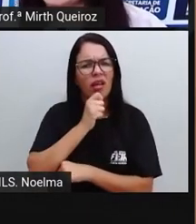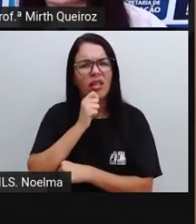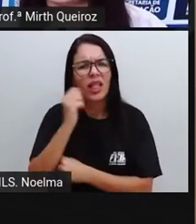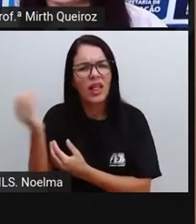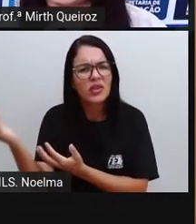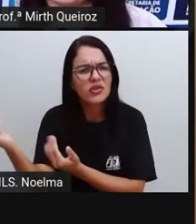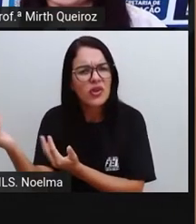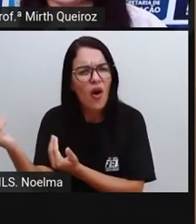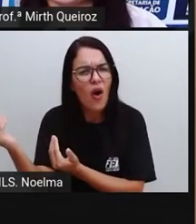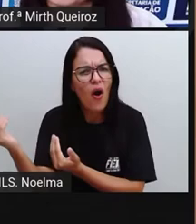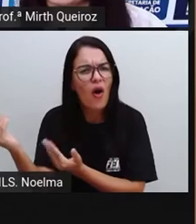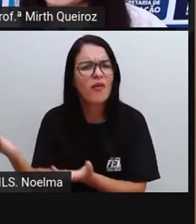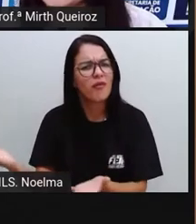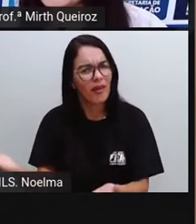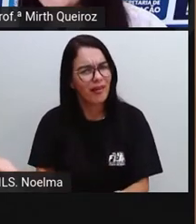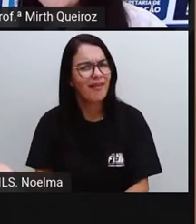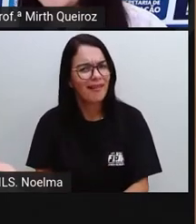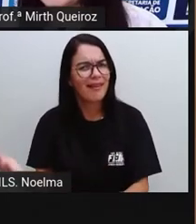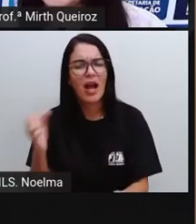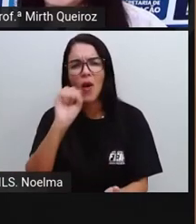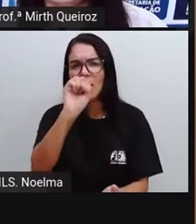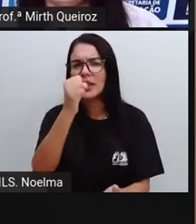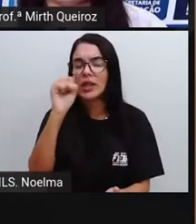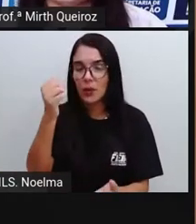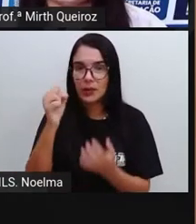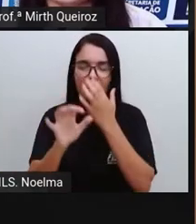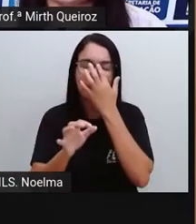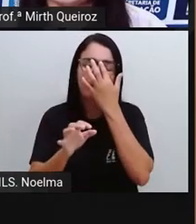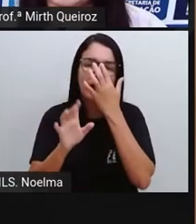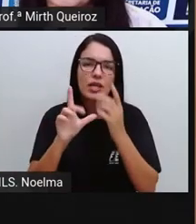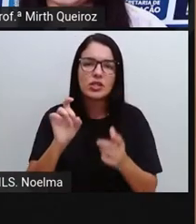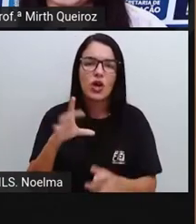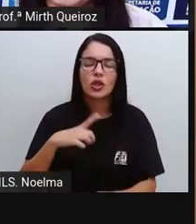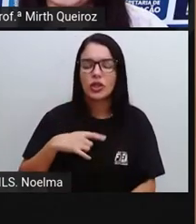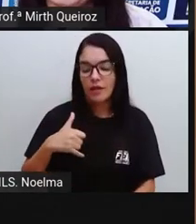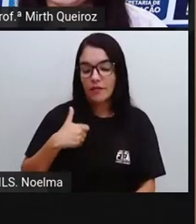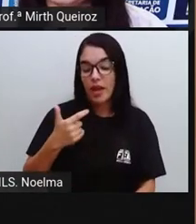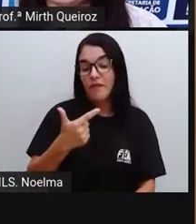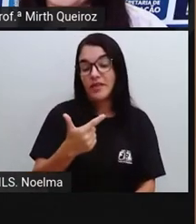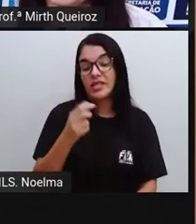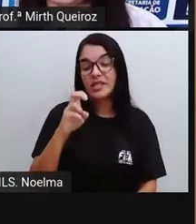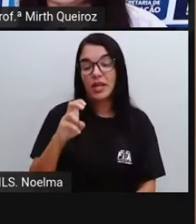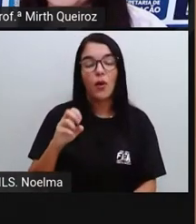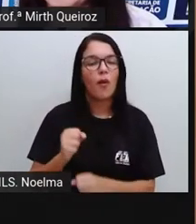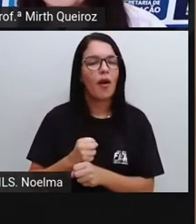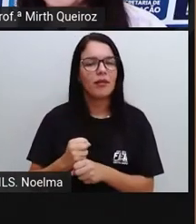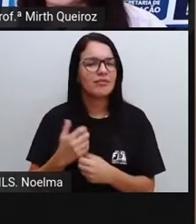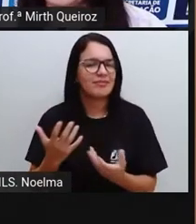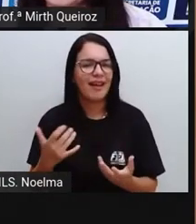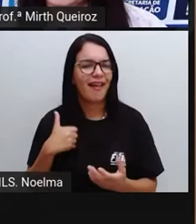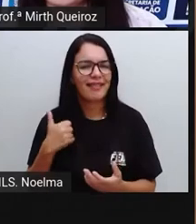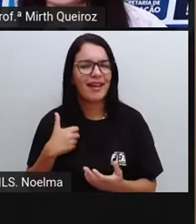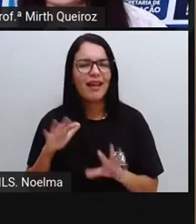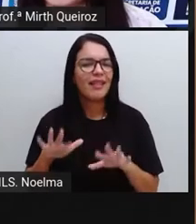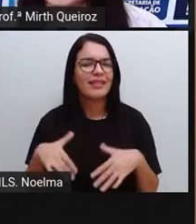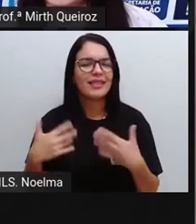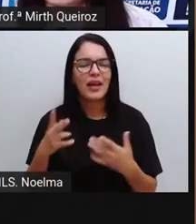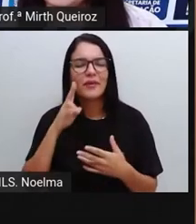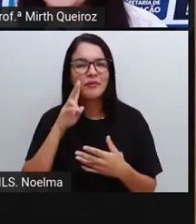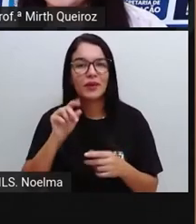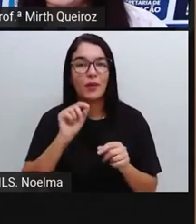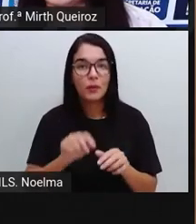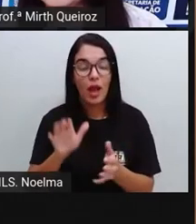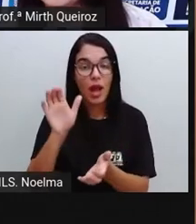88 ele já estava lá nos Estados Unidos, ele tinha apenas 25 anos de idade. E transparece muito a cultura